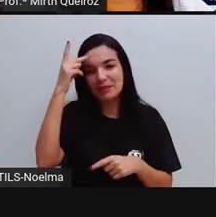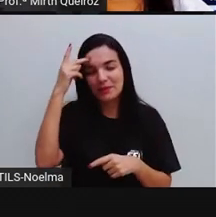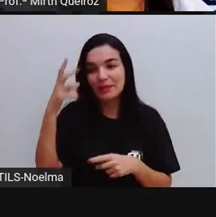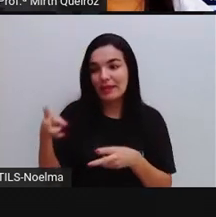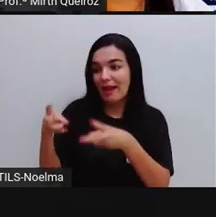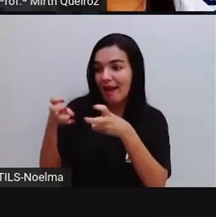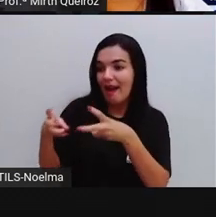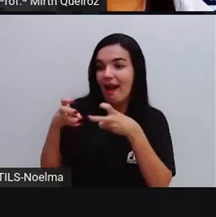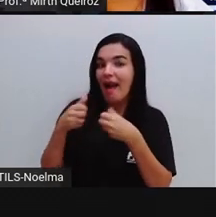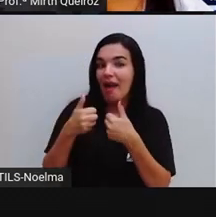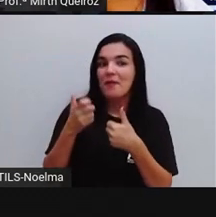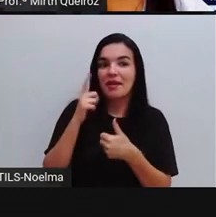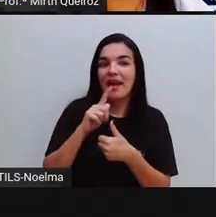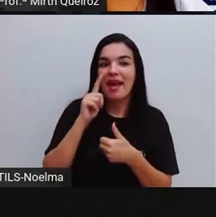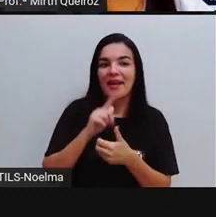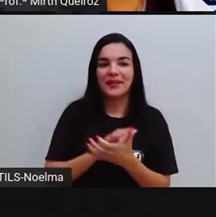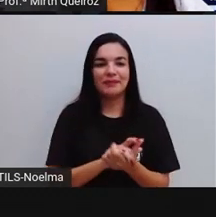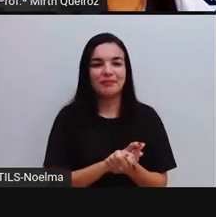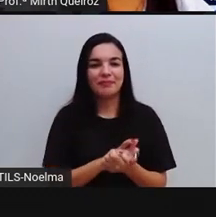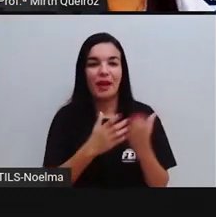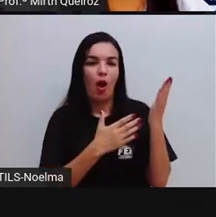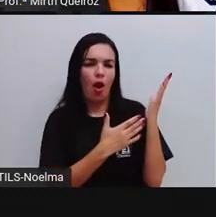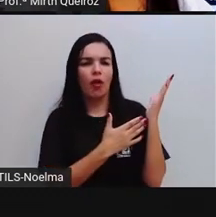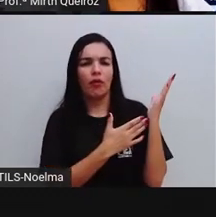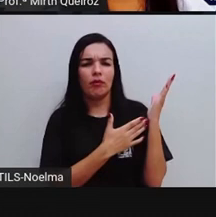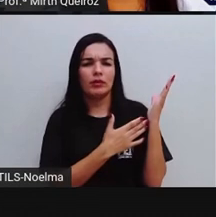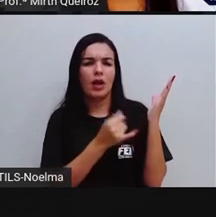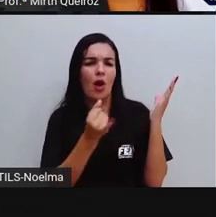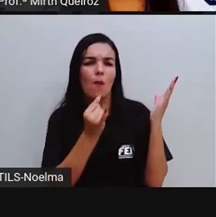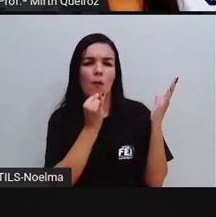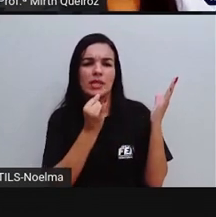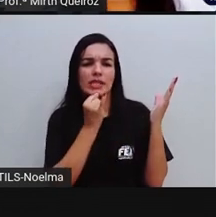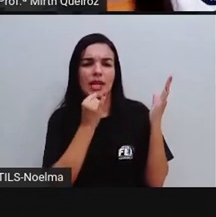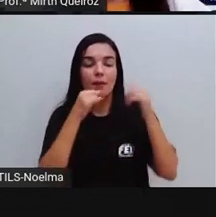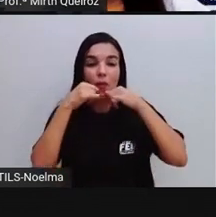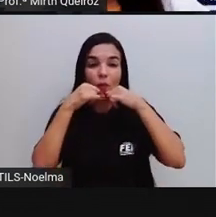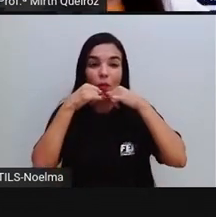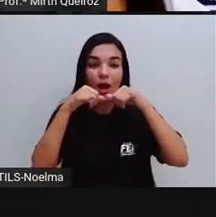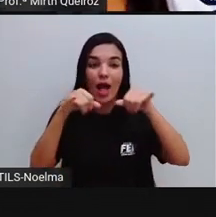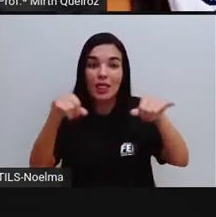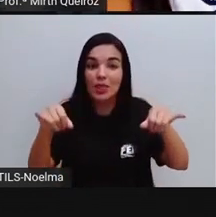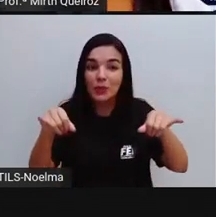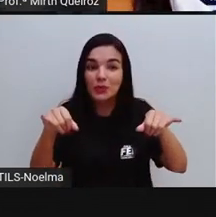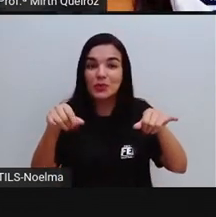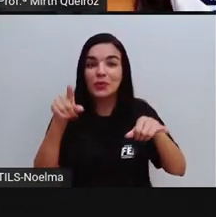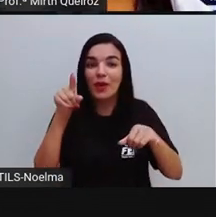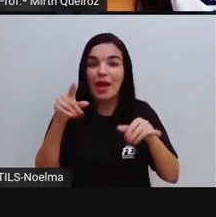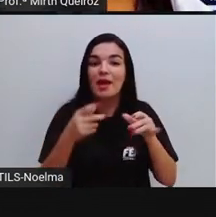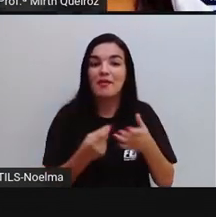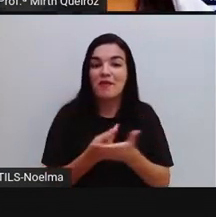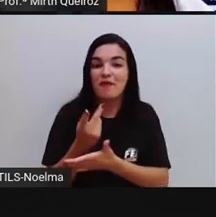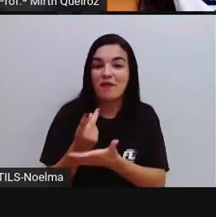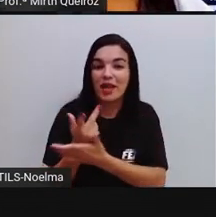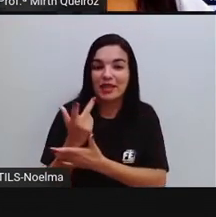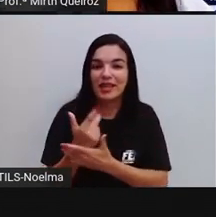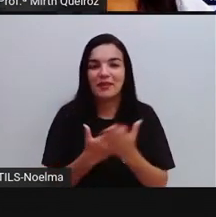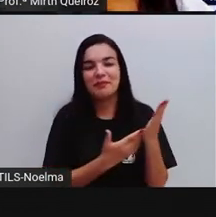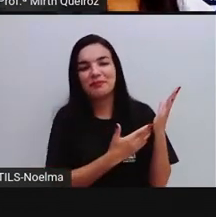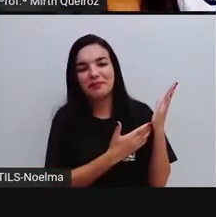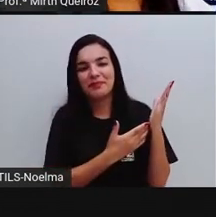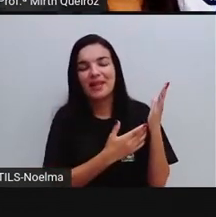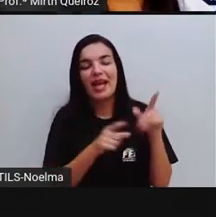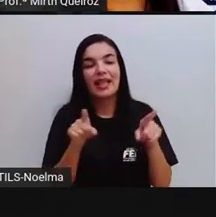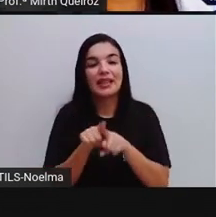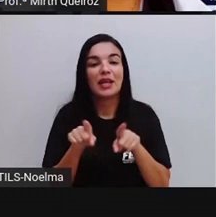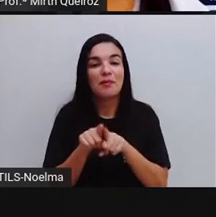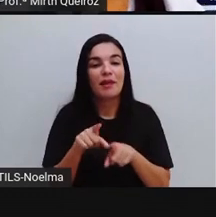das pessoas. Olha só aqui, uma propaganda, um anúncio, né, publicitário aí, onde a gente